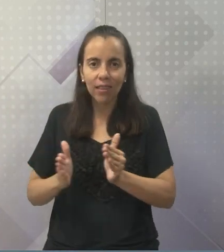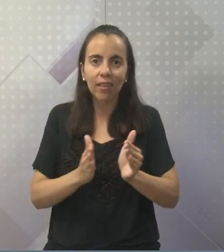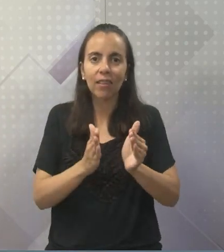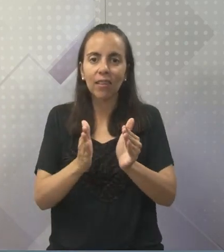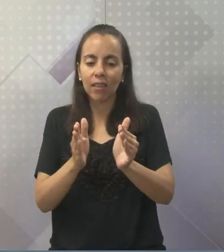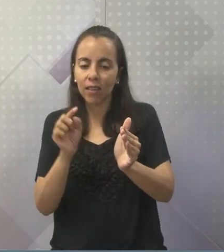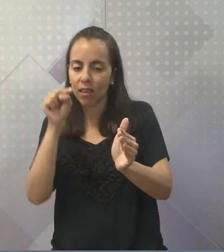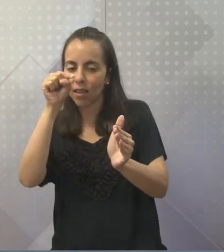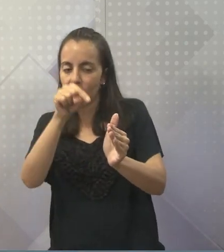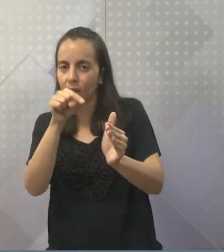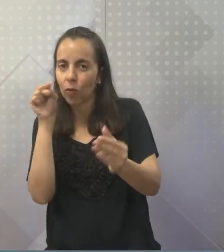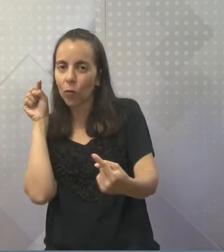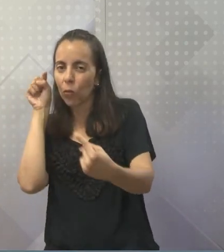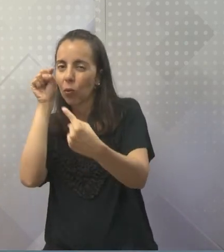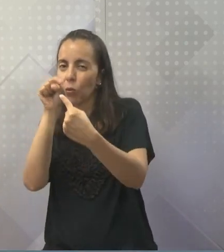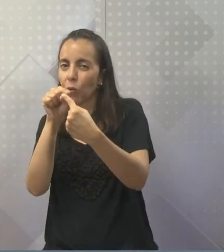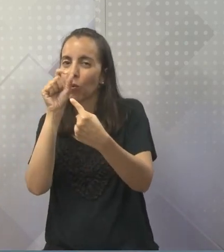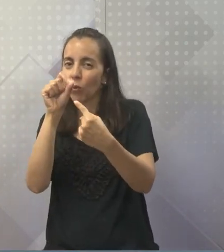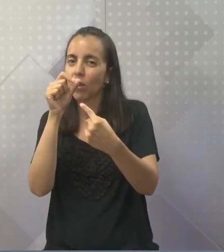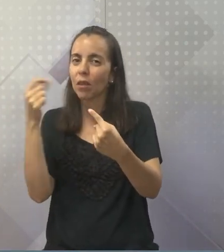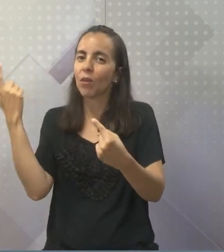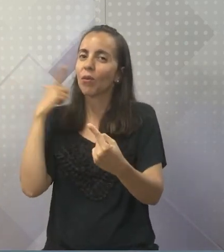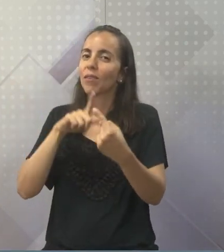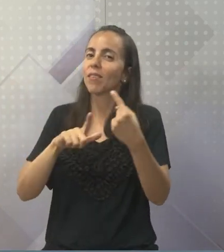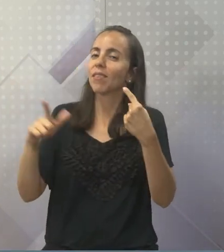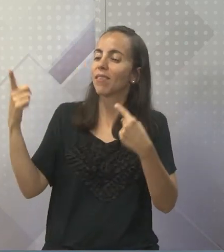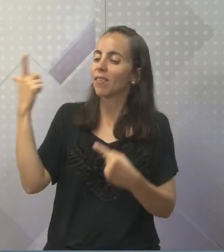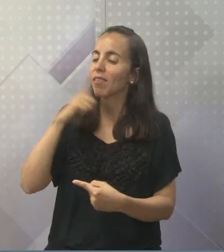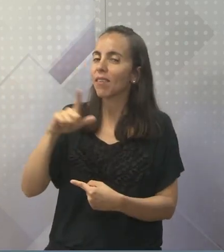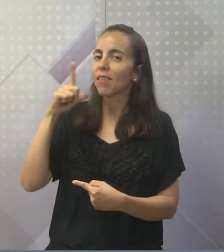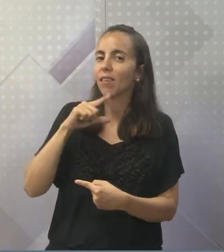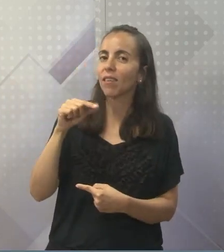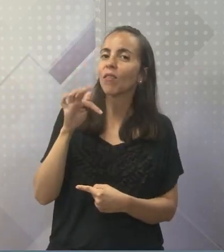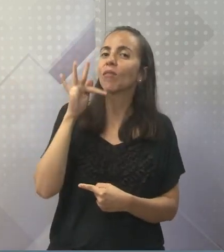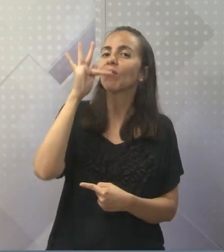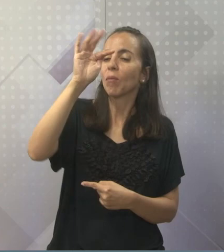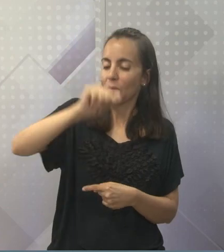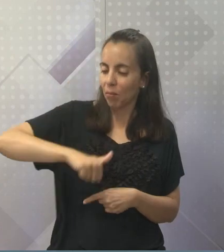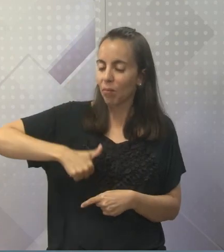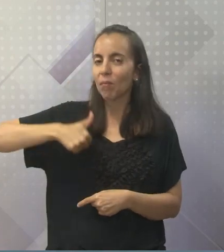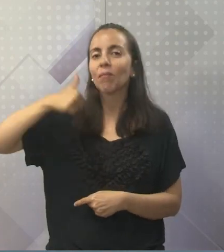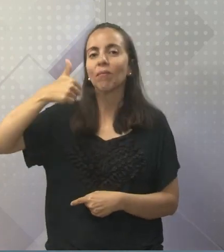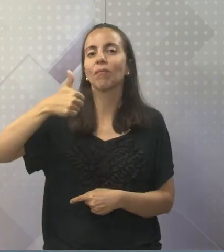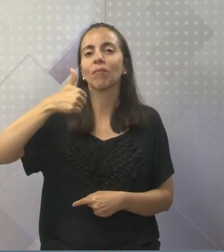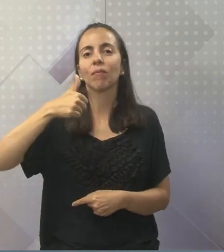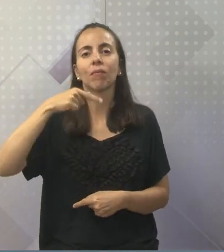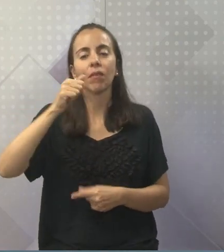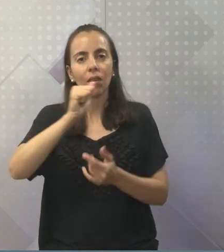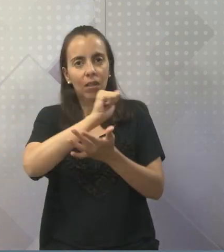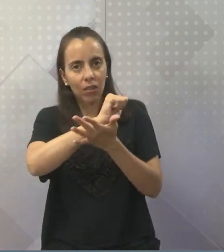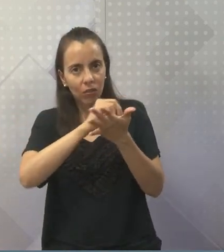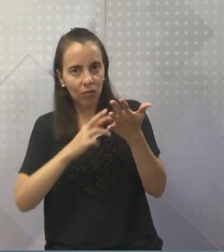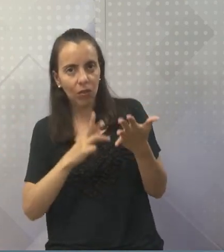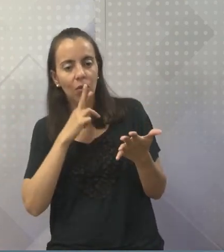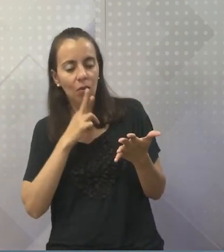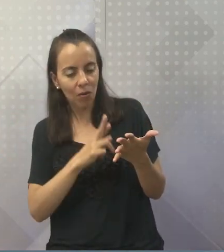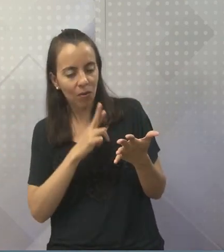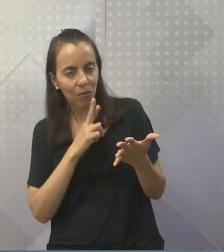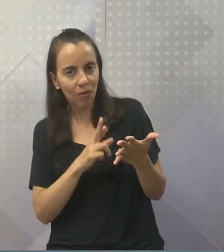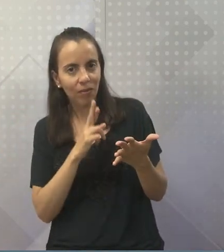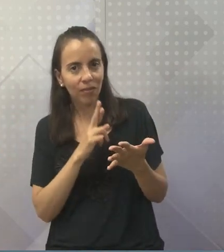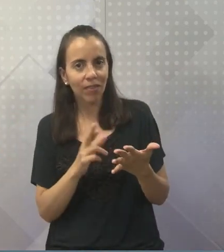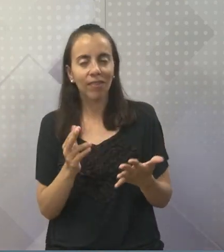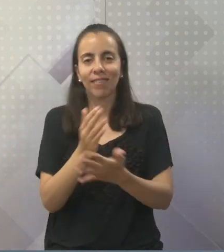para conquistar tudo o que a gente deseja e merece. Faça suas atividades. Um grande